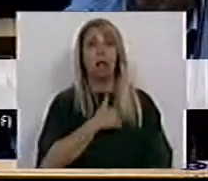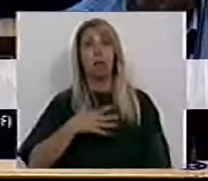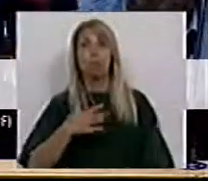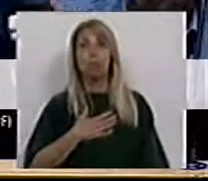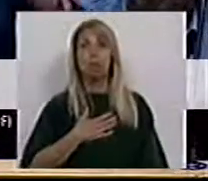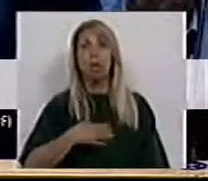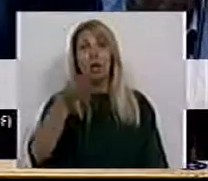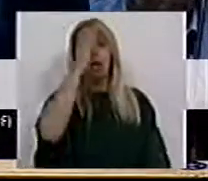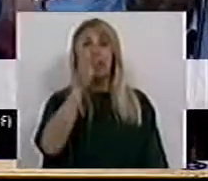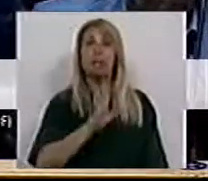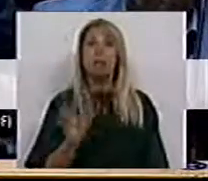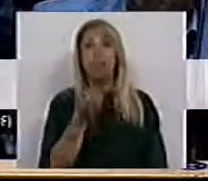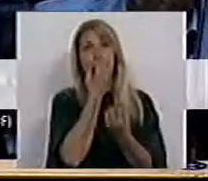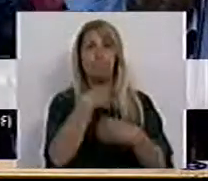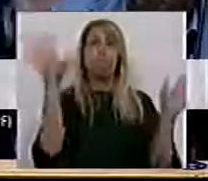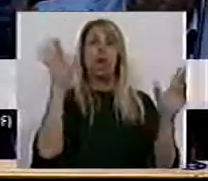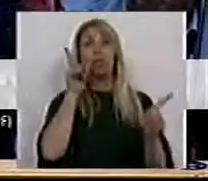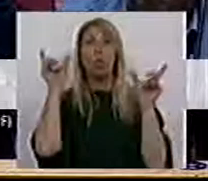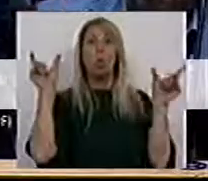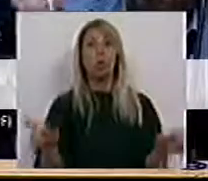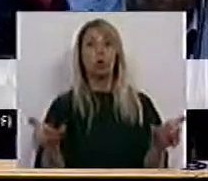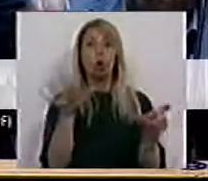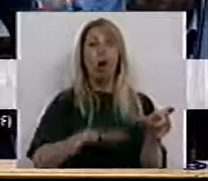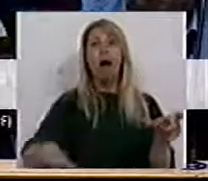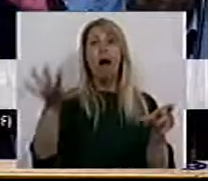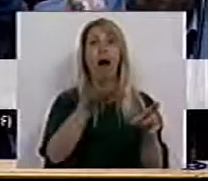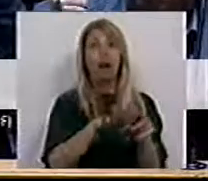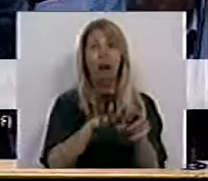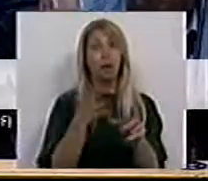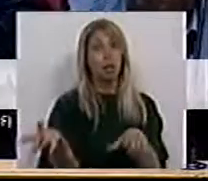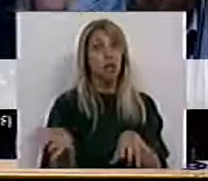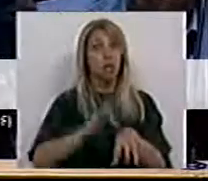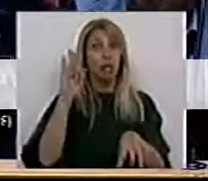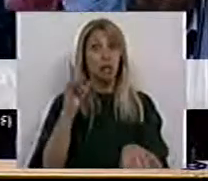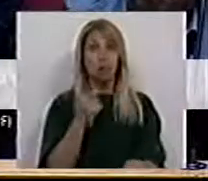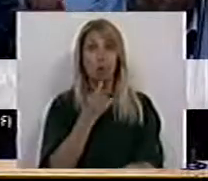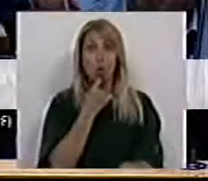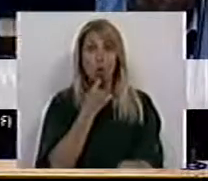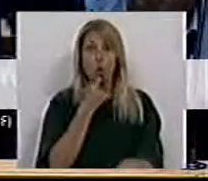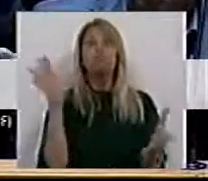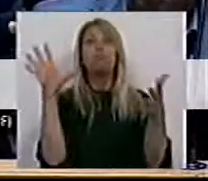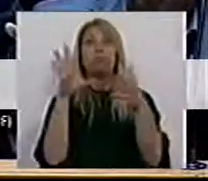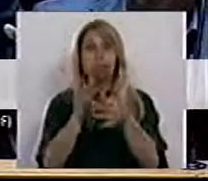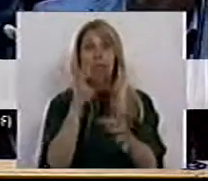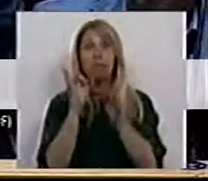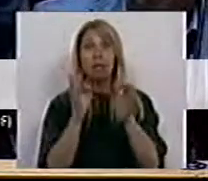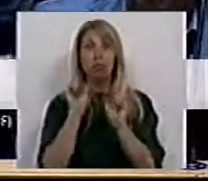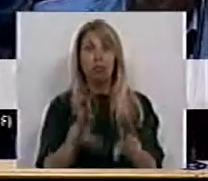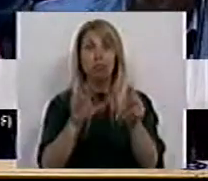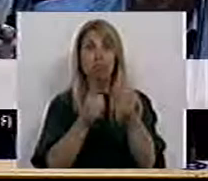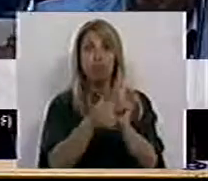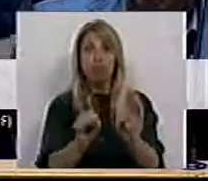Sabemos que perdemos o controle sobre uma área ultra sensível que tem a ver com o tratamento de resíduos.